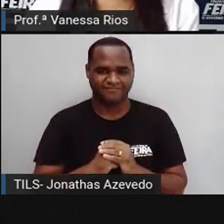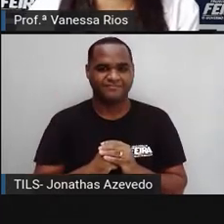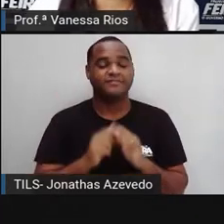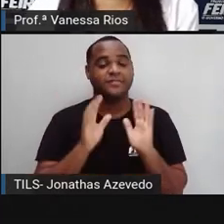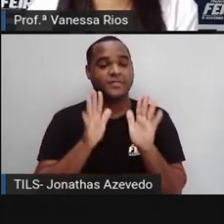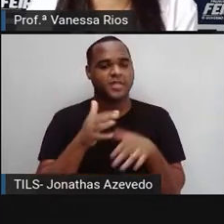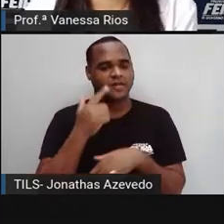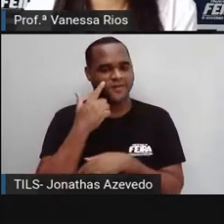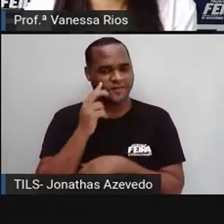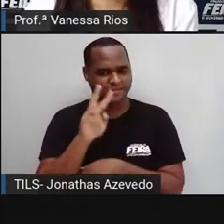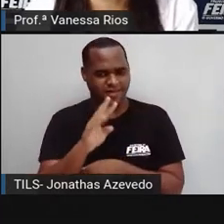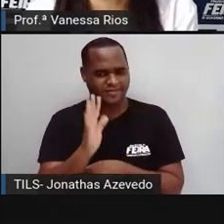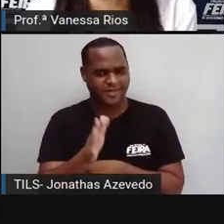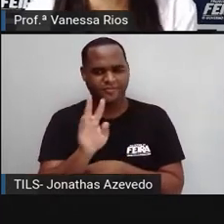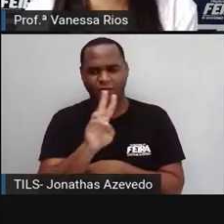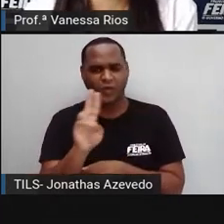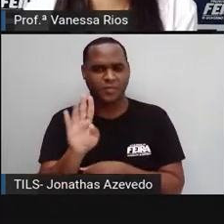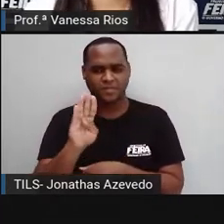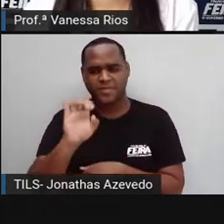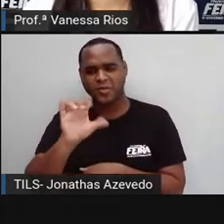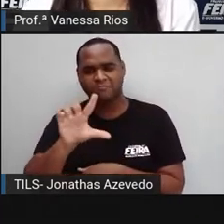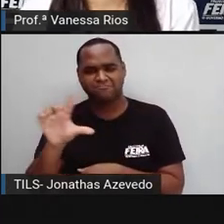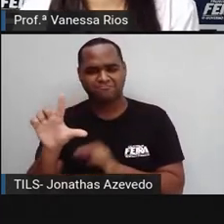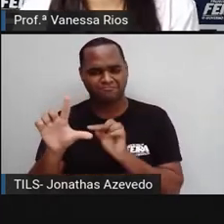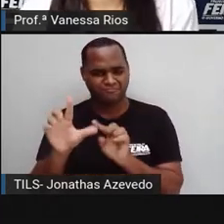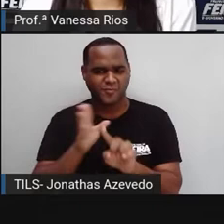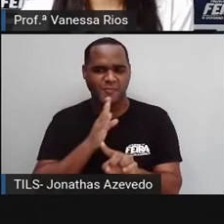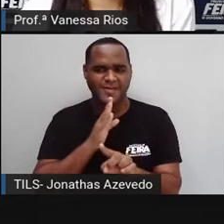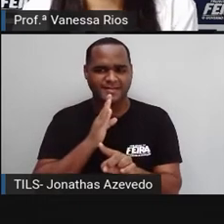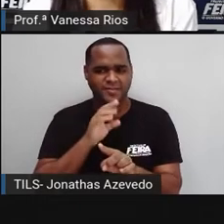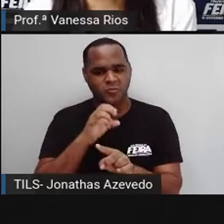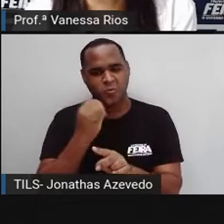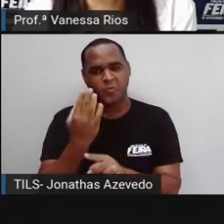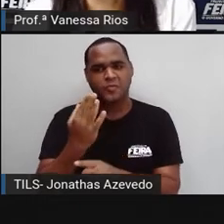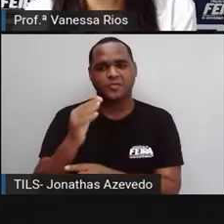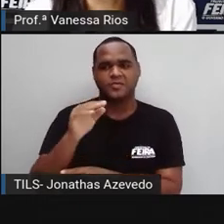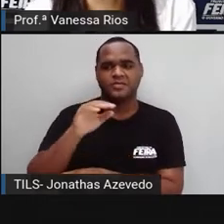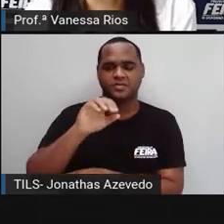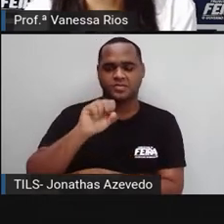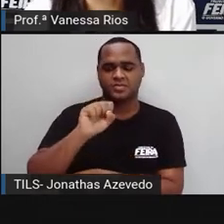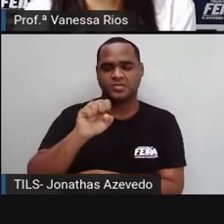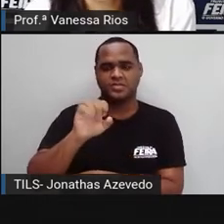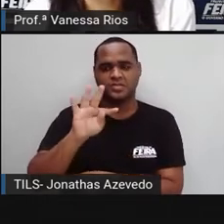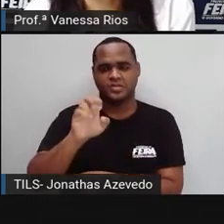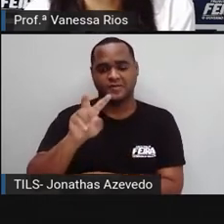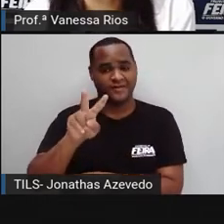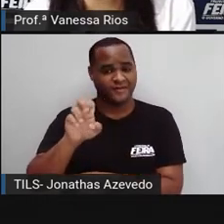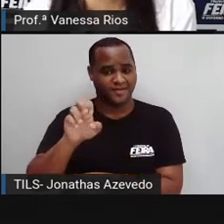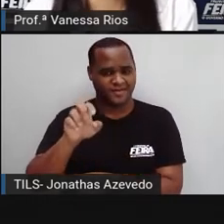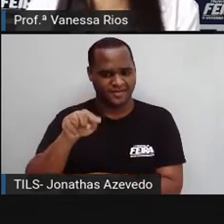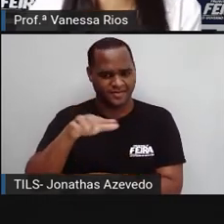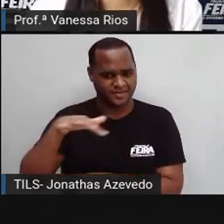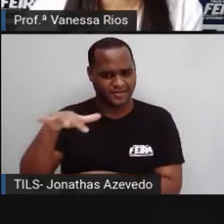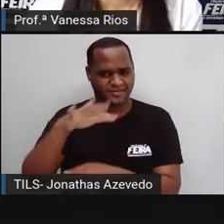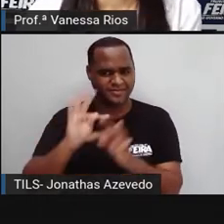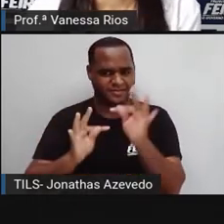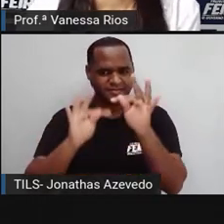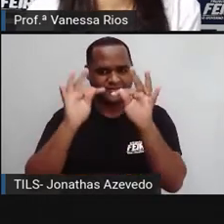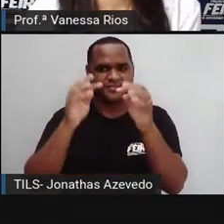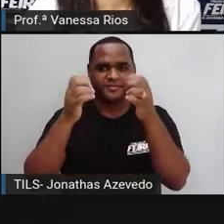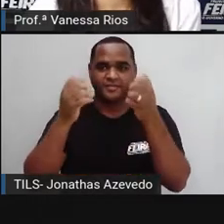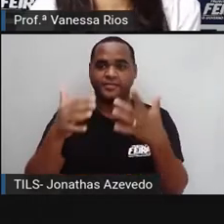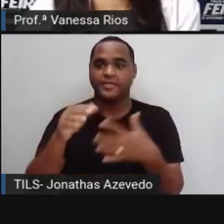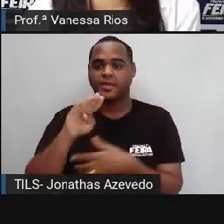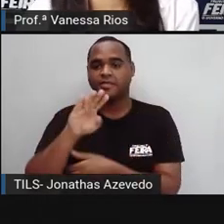nestes nomes, não é? Nestes grandes empresários aí do ramo da tecnologia? Pois é. Bill